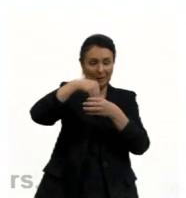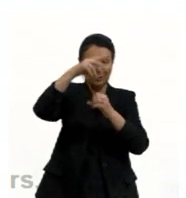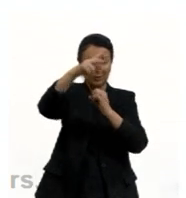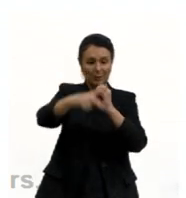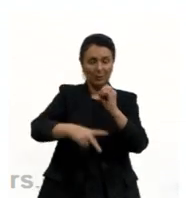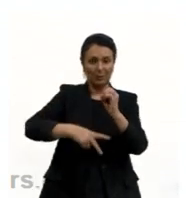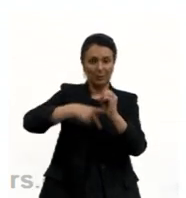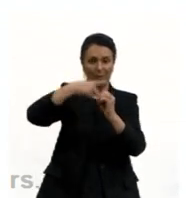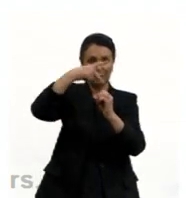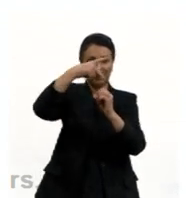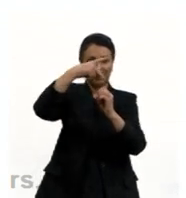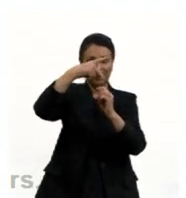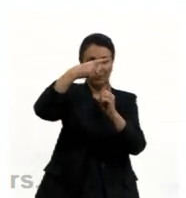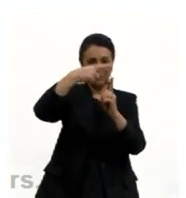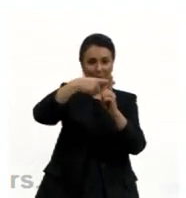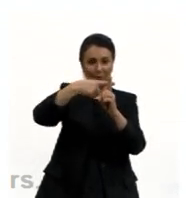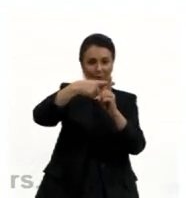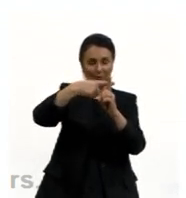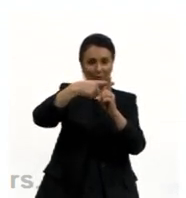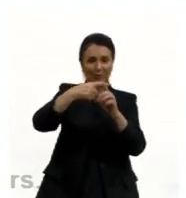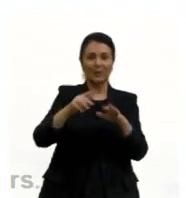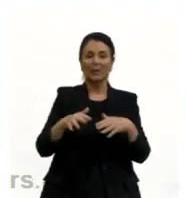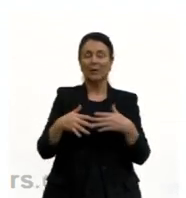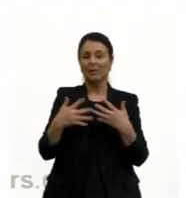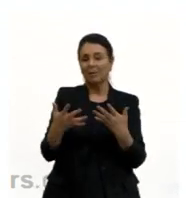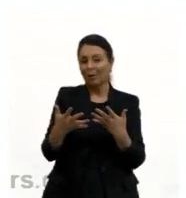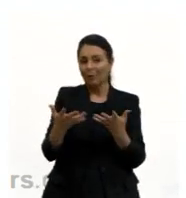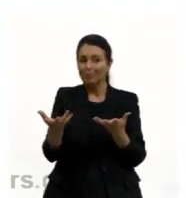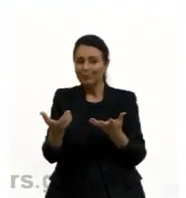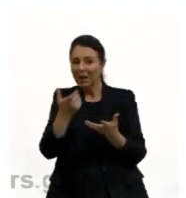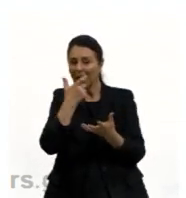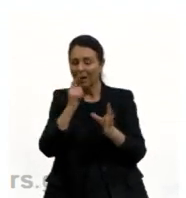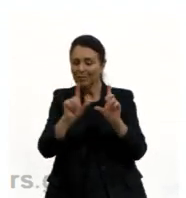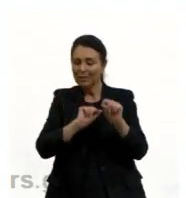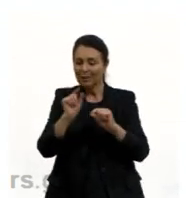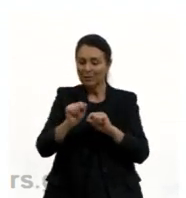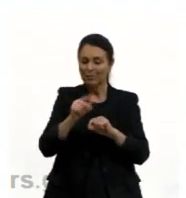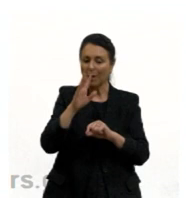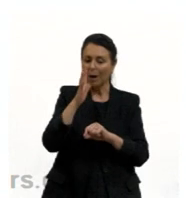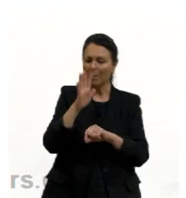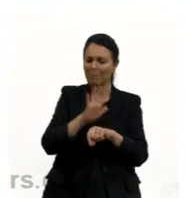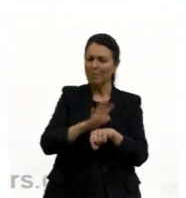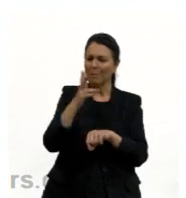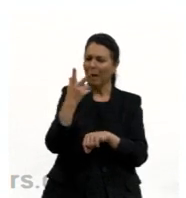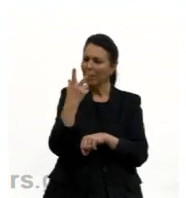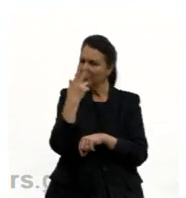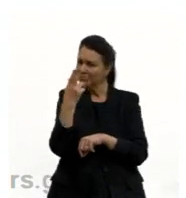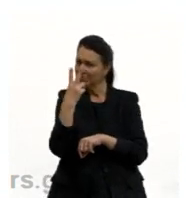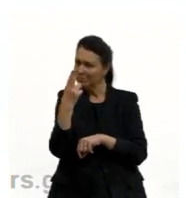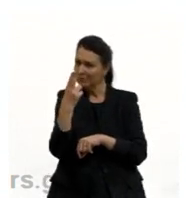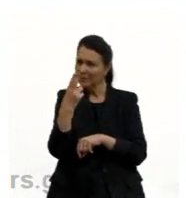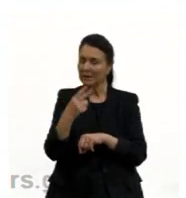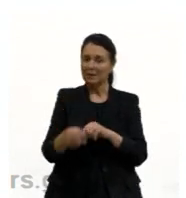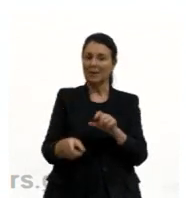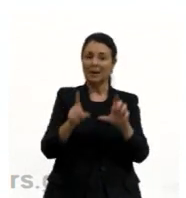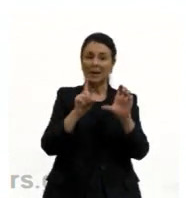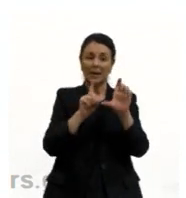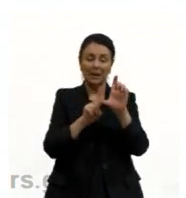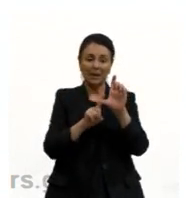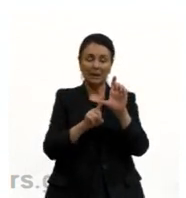Então, é a alternativa, por enquanto, mais parecida. Então, C,